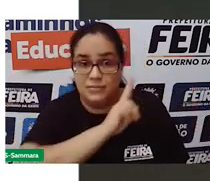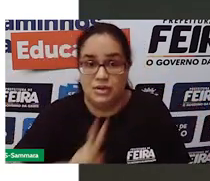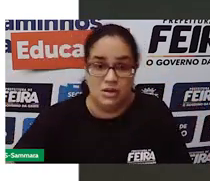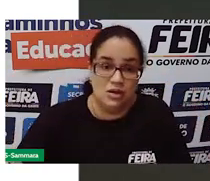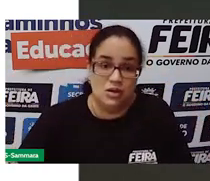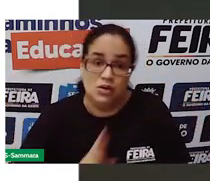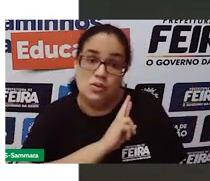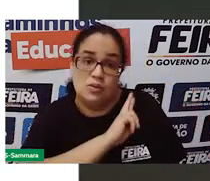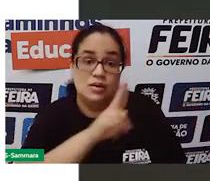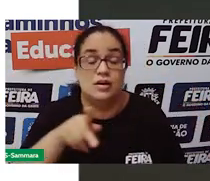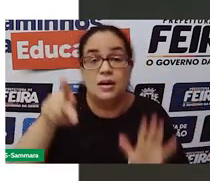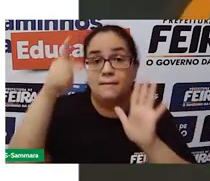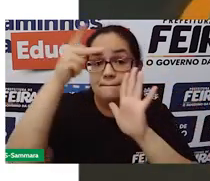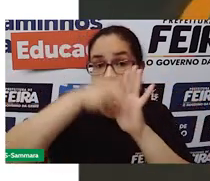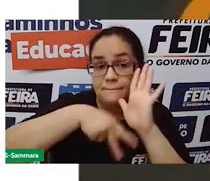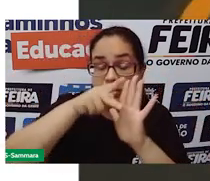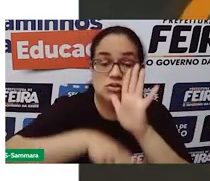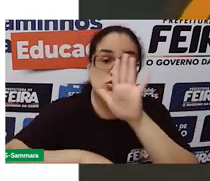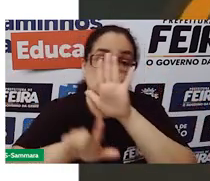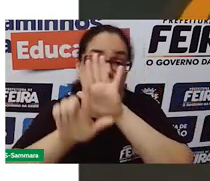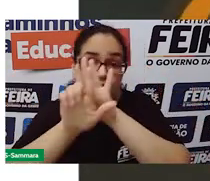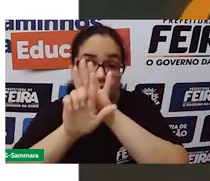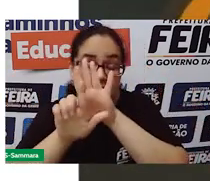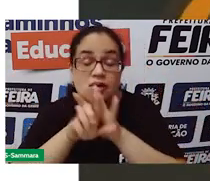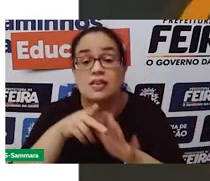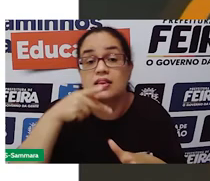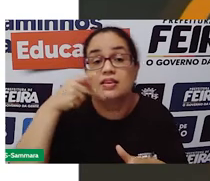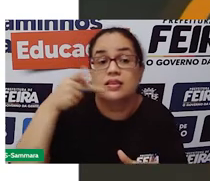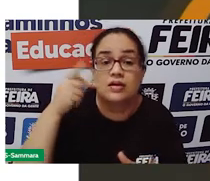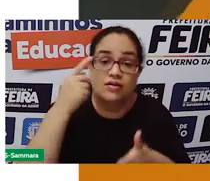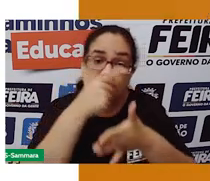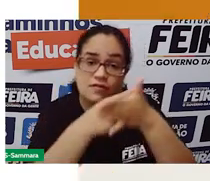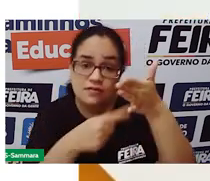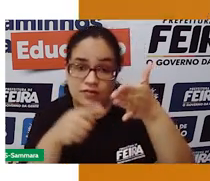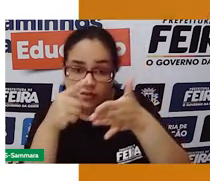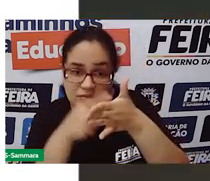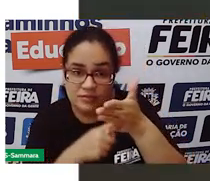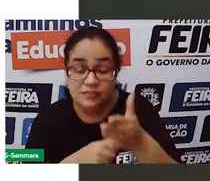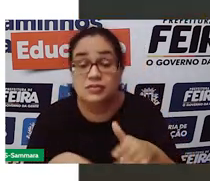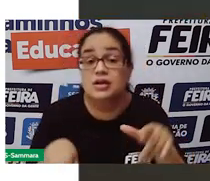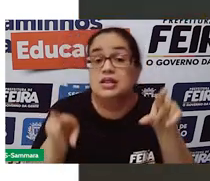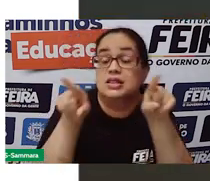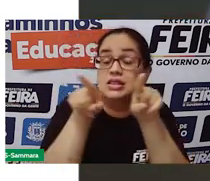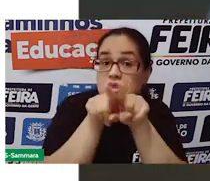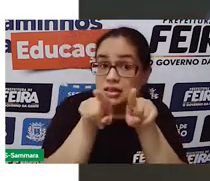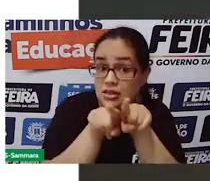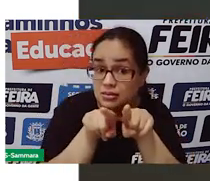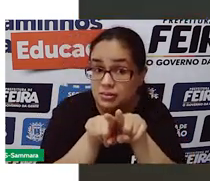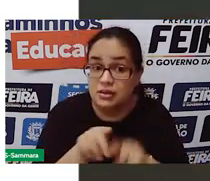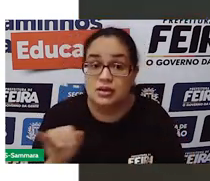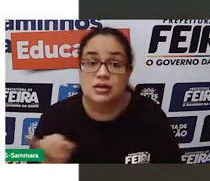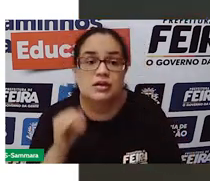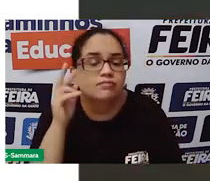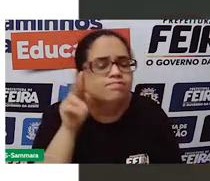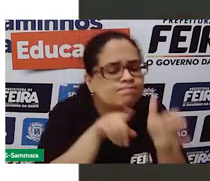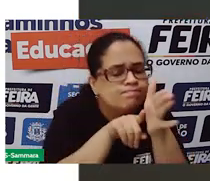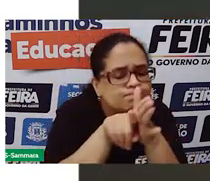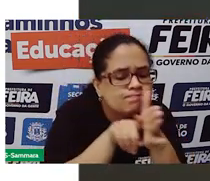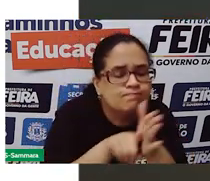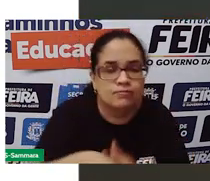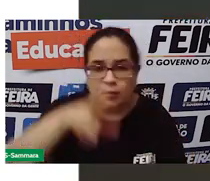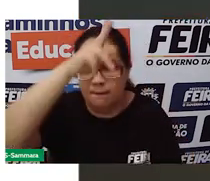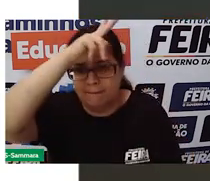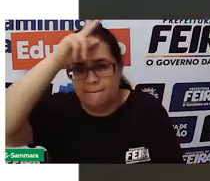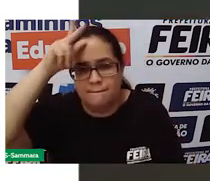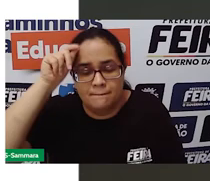elaborar projetos de leis para o município, discuti-los e votá-los. Também é papel dele fiscalizar as ações do prefeito e de outros